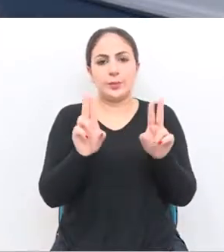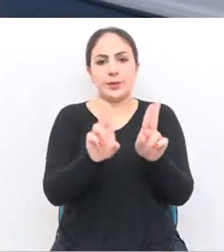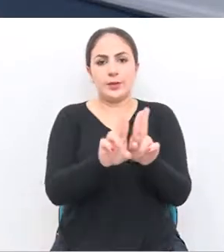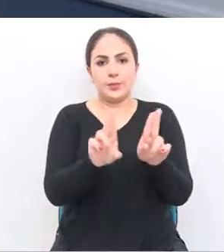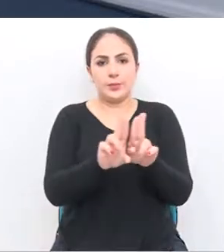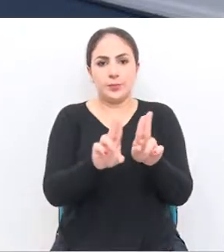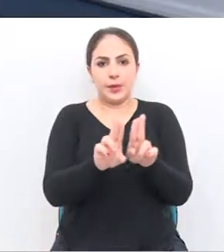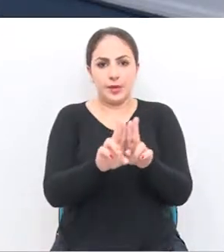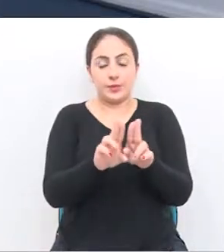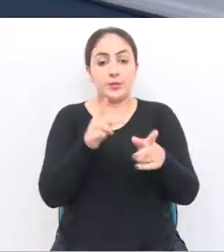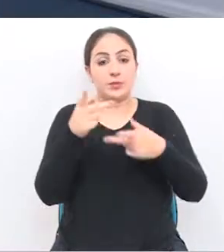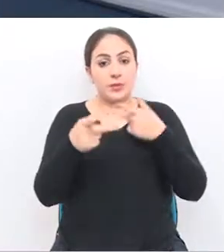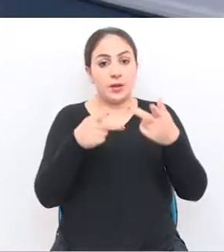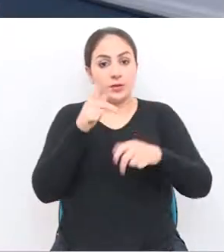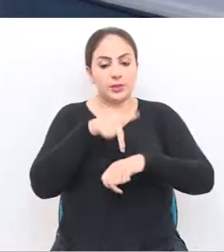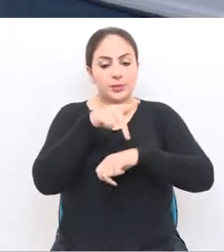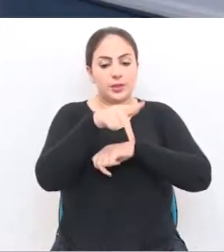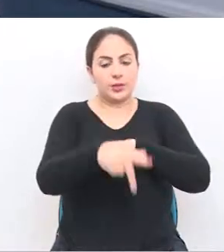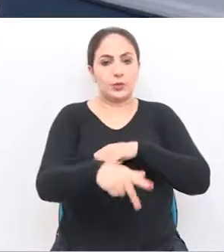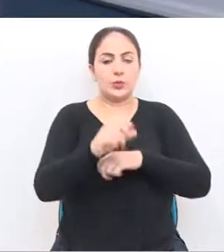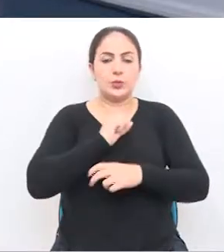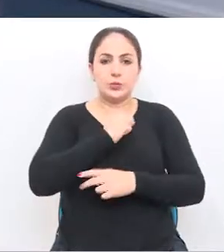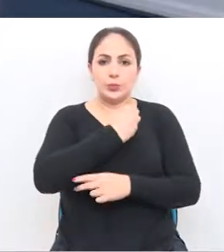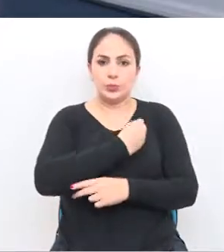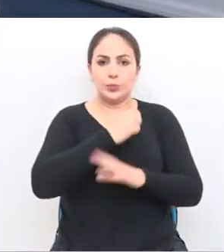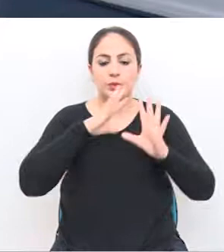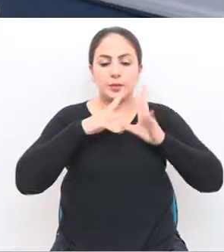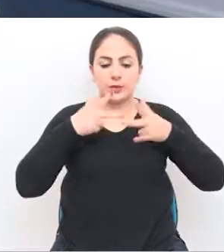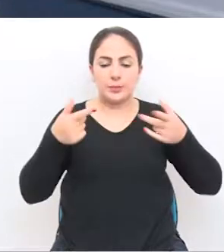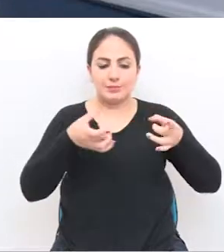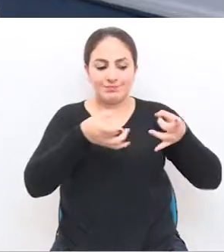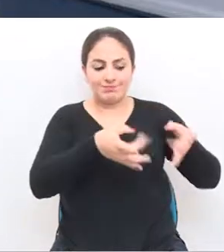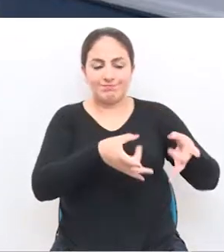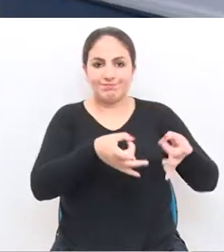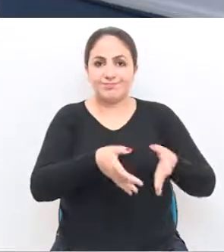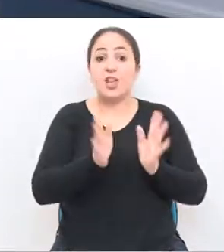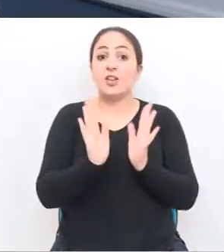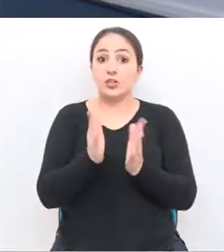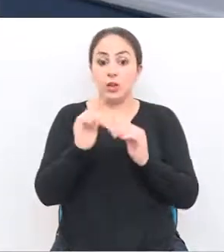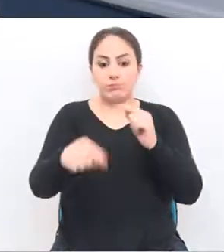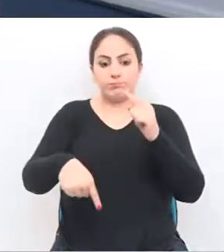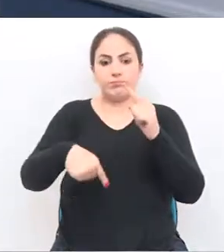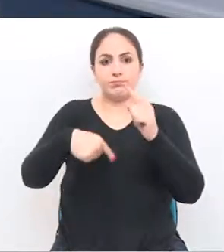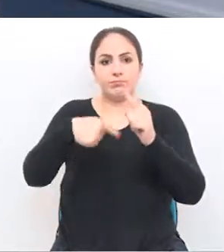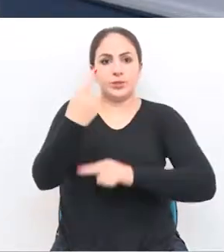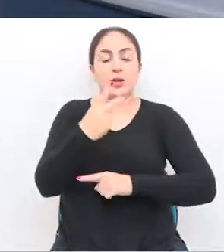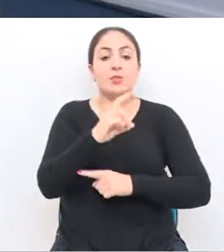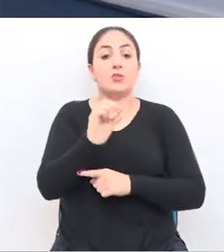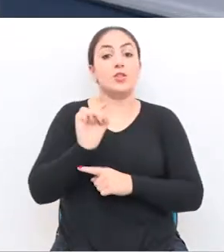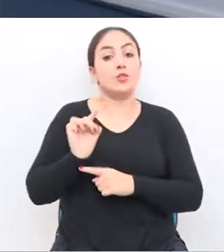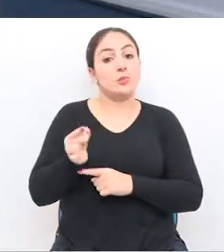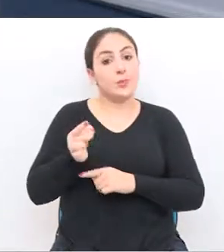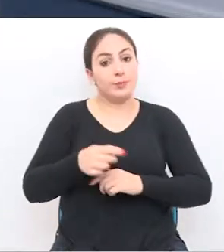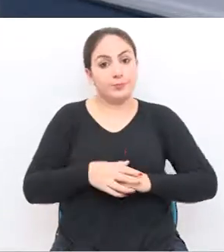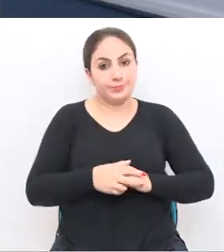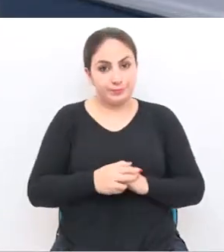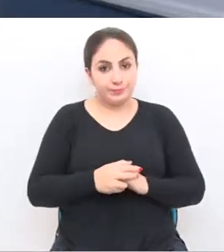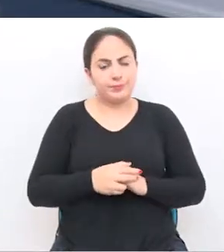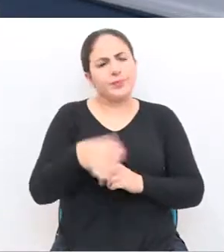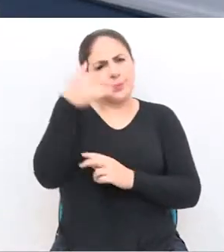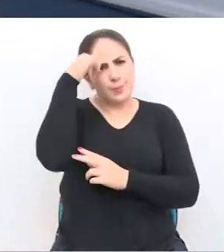UPF estima que, em Passo Fundo, o número de animais abandonados já supera a casa dos 20 mil.